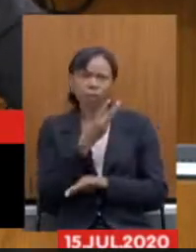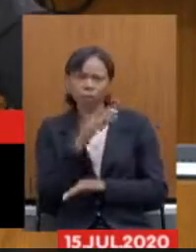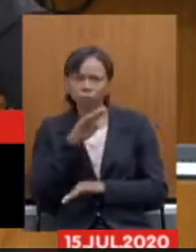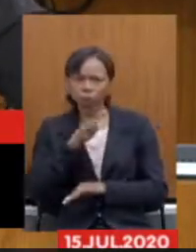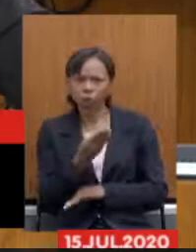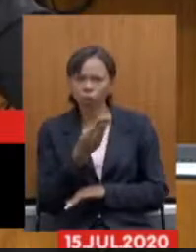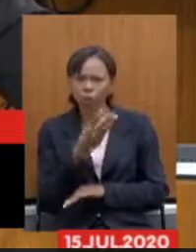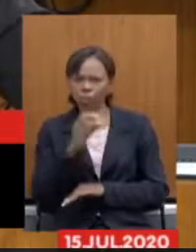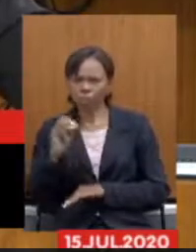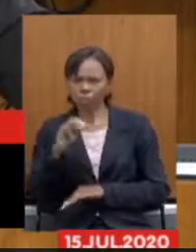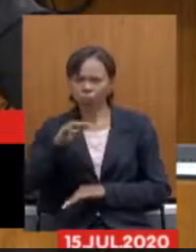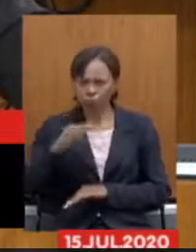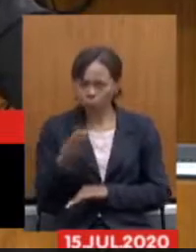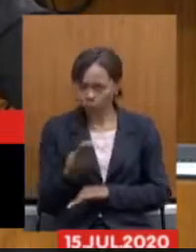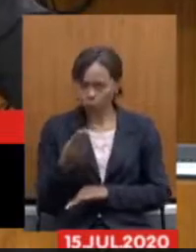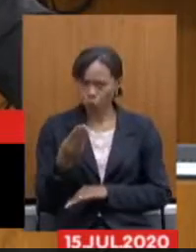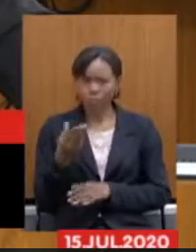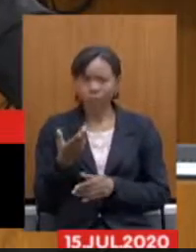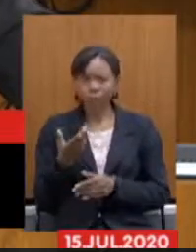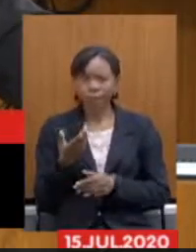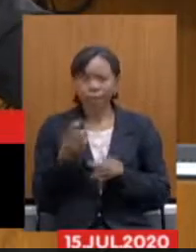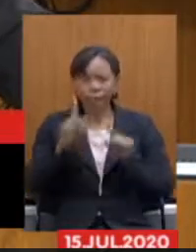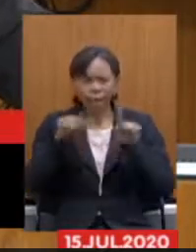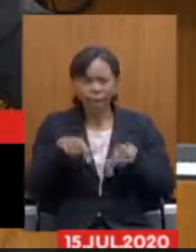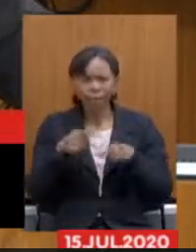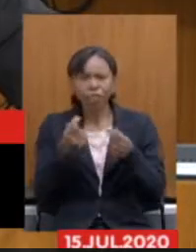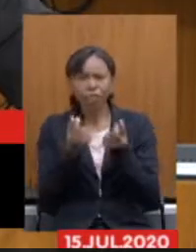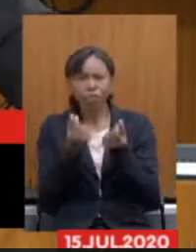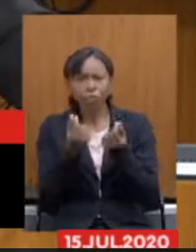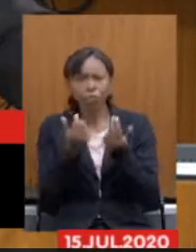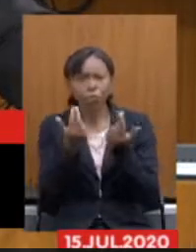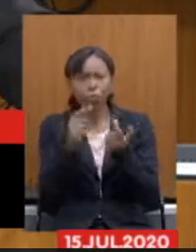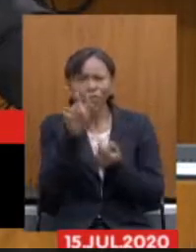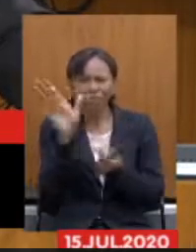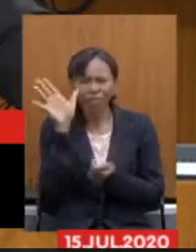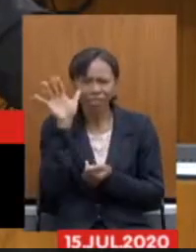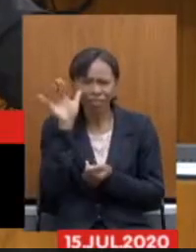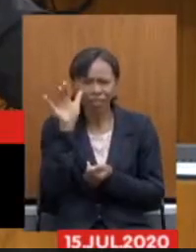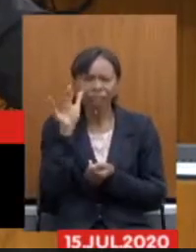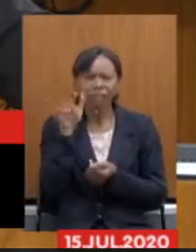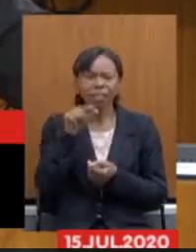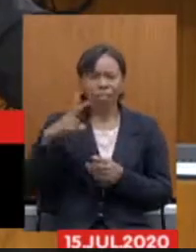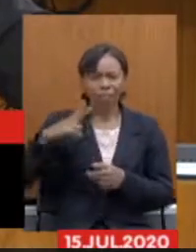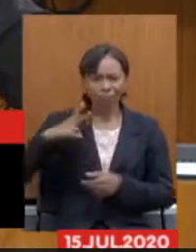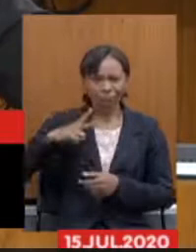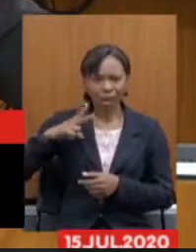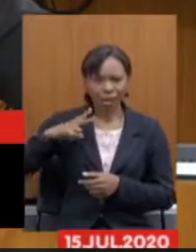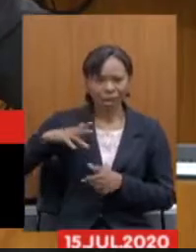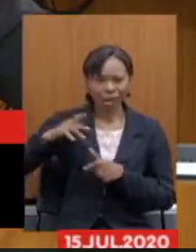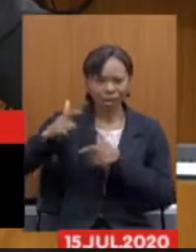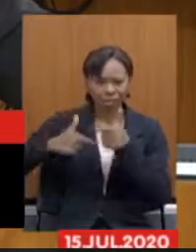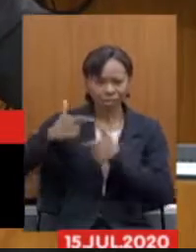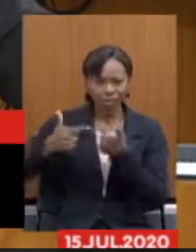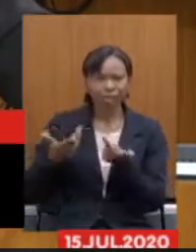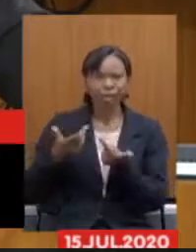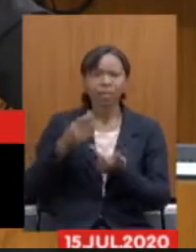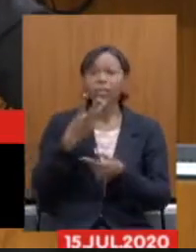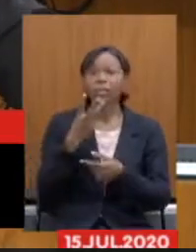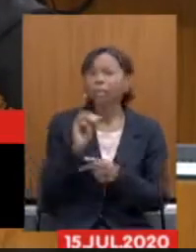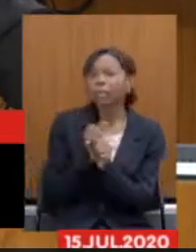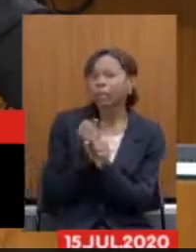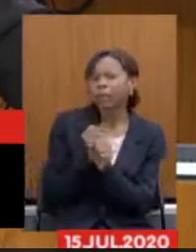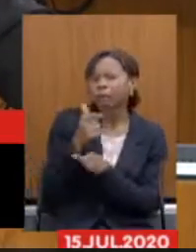que era dinheiro é a mesma coisa de quem está me assistindo e é da iniciativa privada de você contribuir por 30 anos